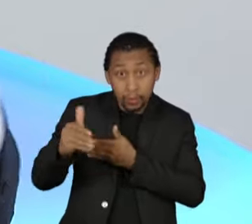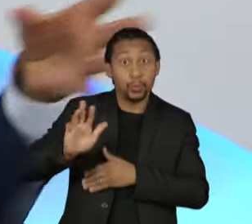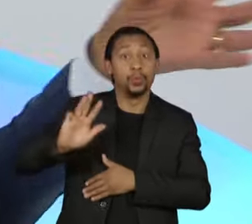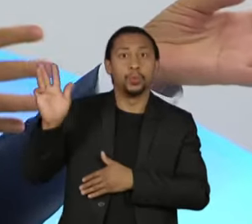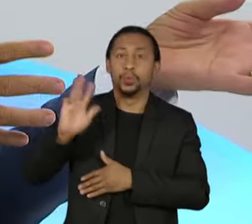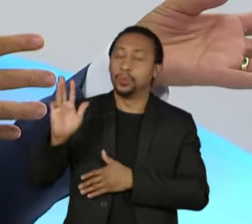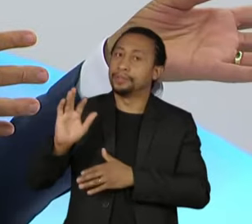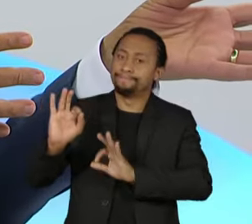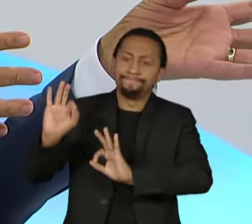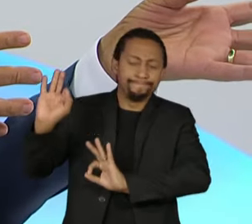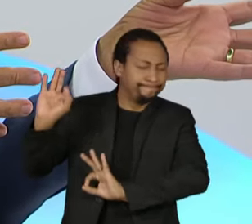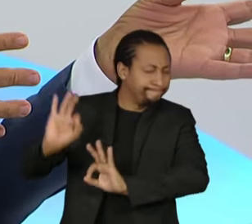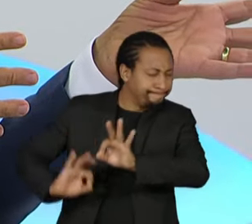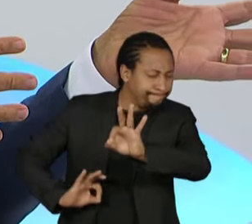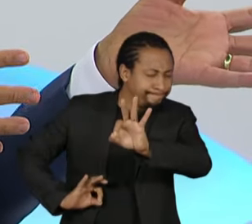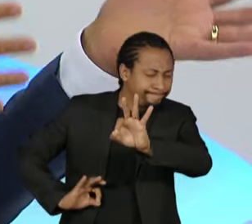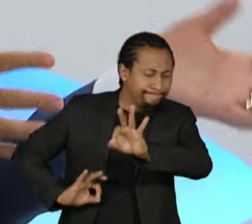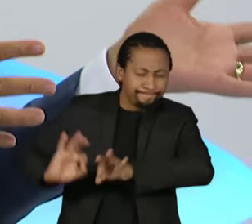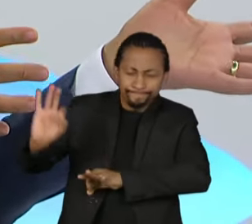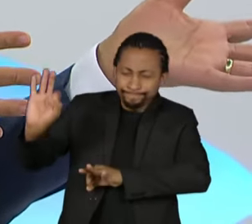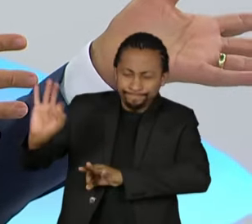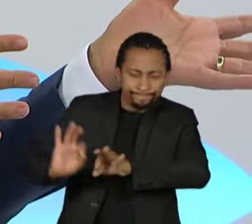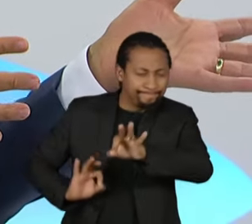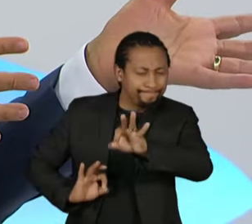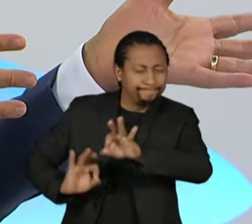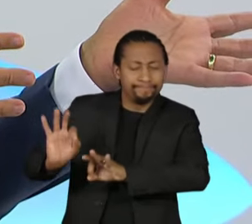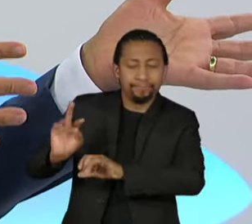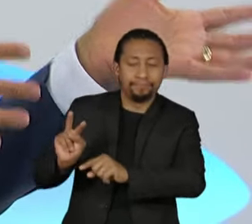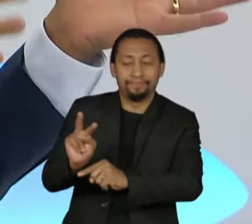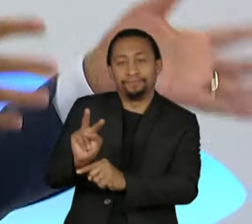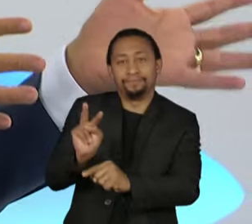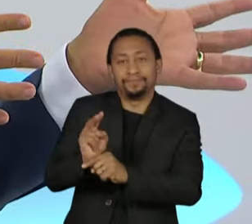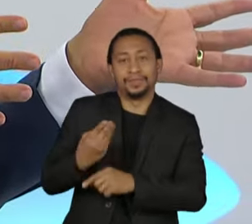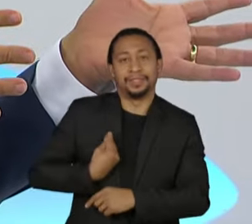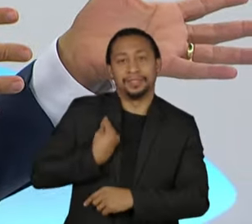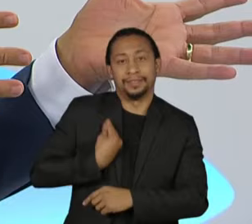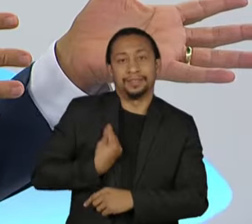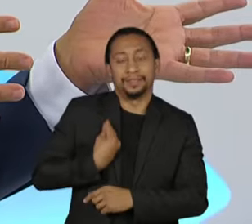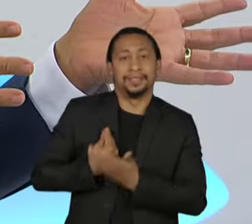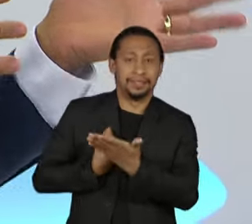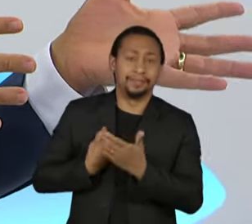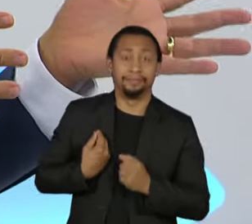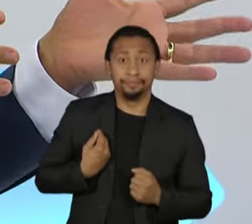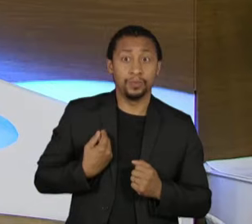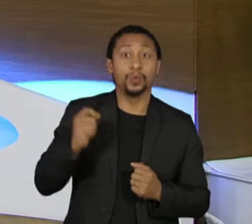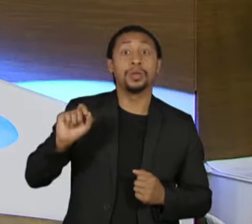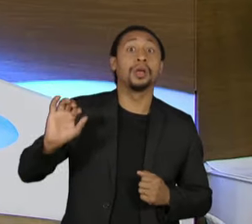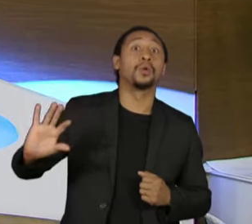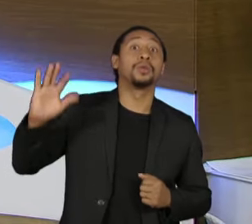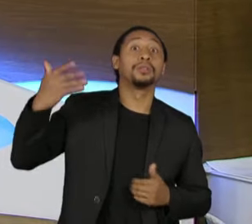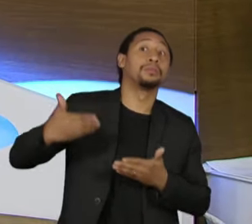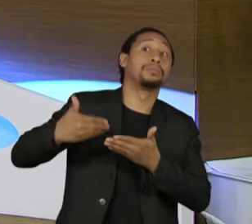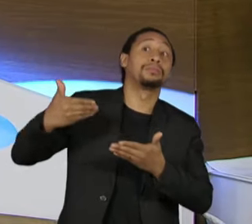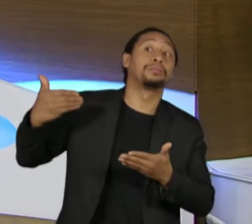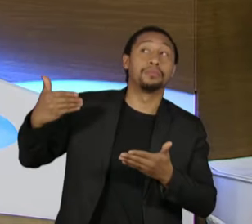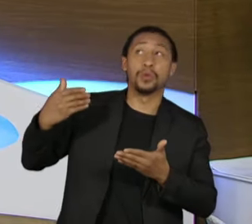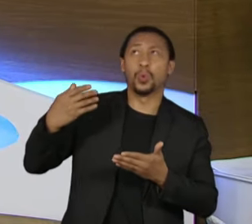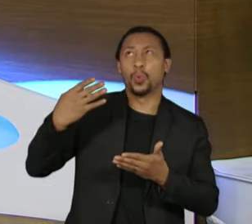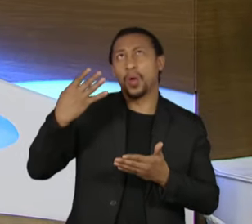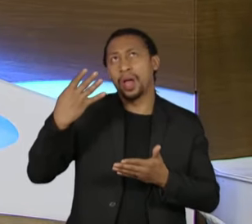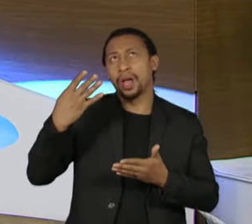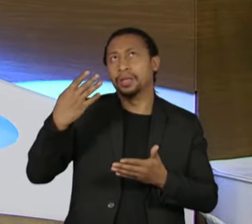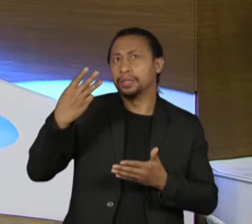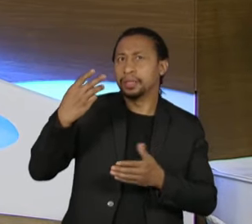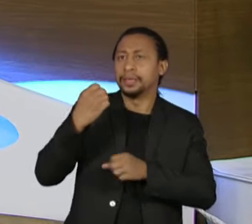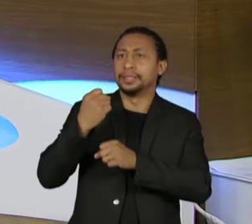presidente que, se você olha qual foi a imagem que foi construída sobre ele, quatro anos atrás, três anos atrás,